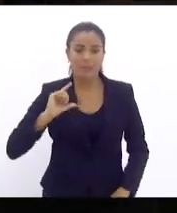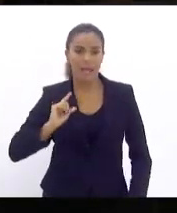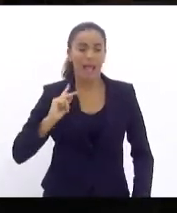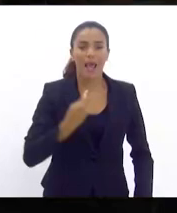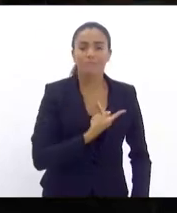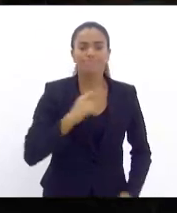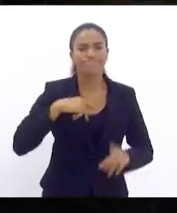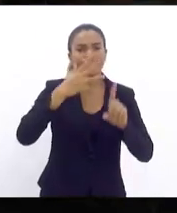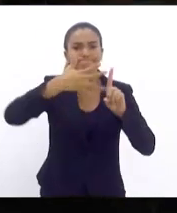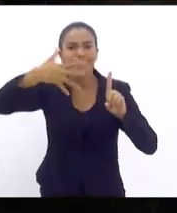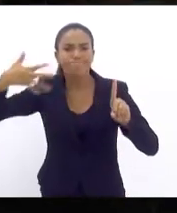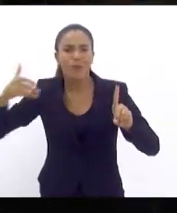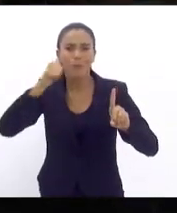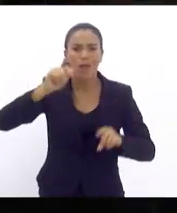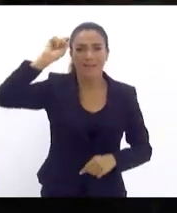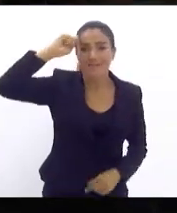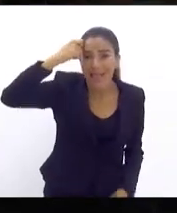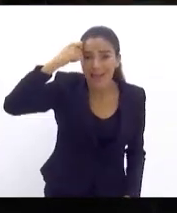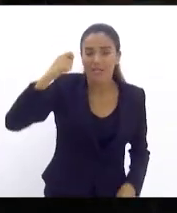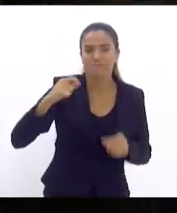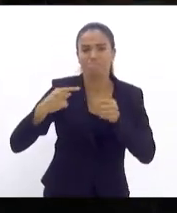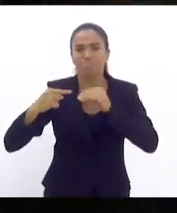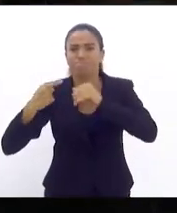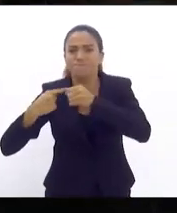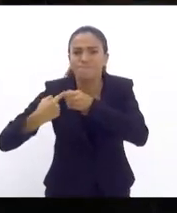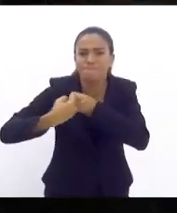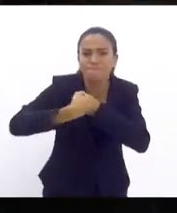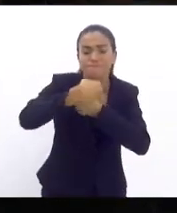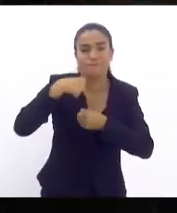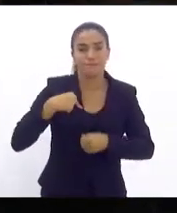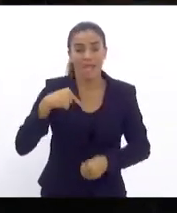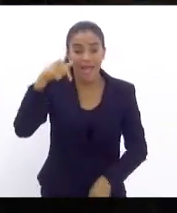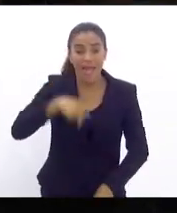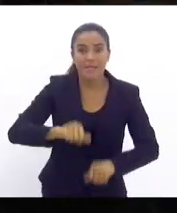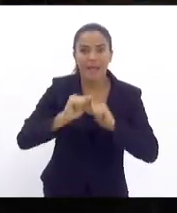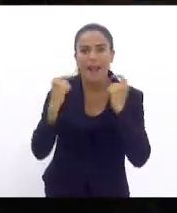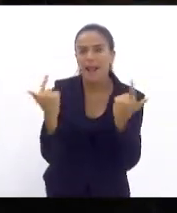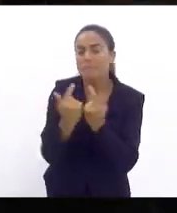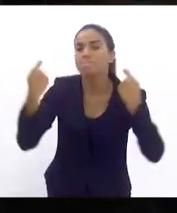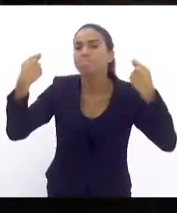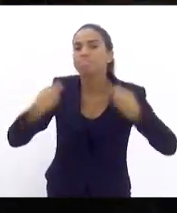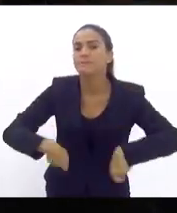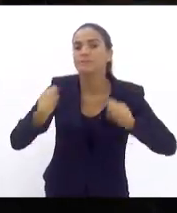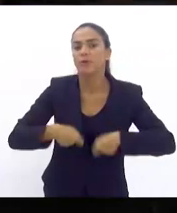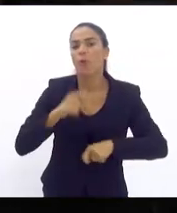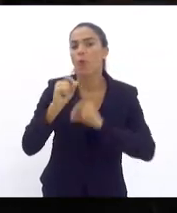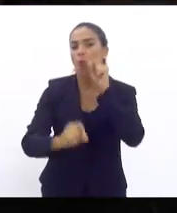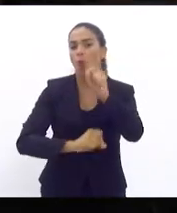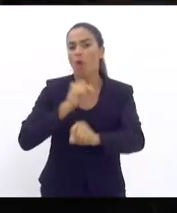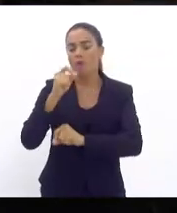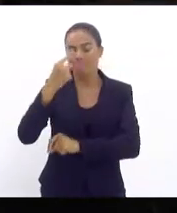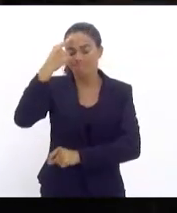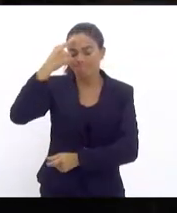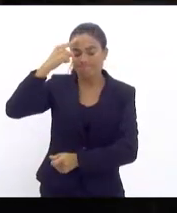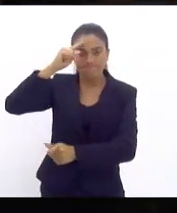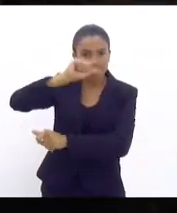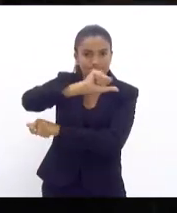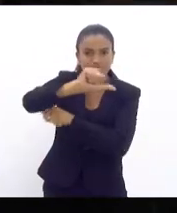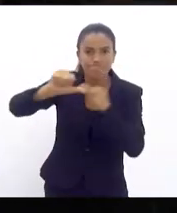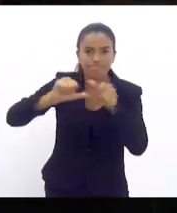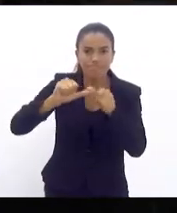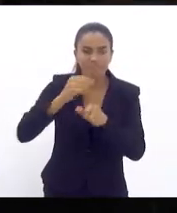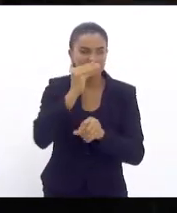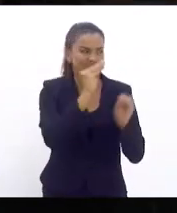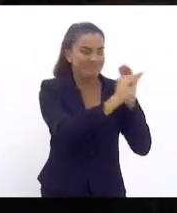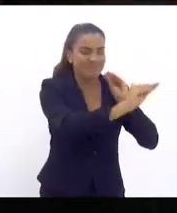LGBTQIA+, mulheres negras periféricas, porque esta casa precisa deixar de voltar às suas costas